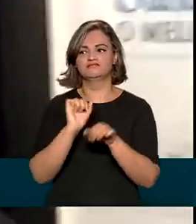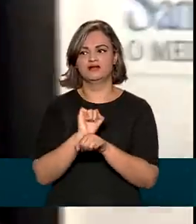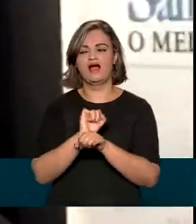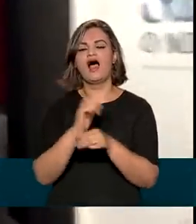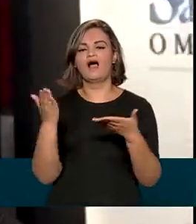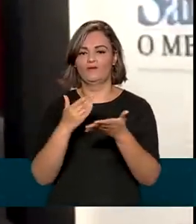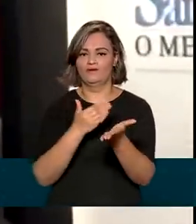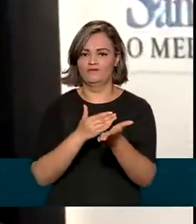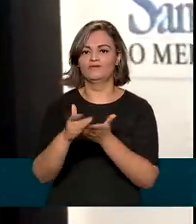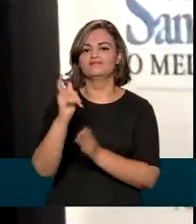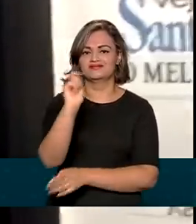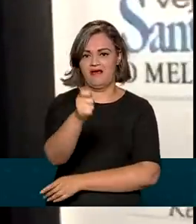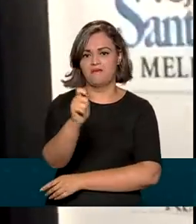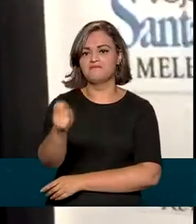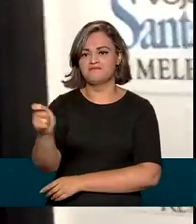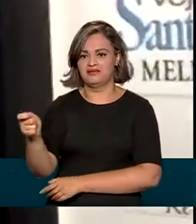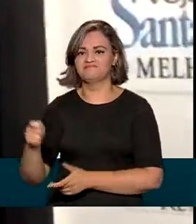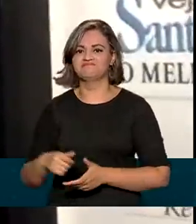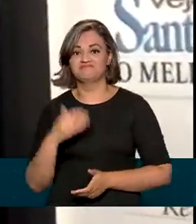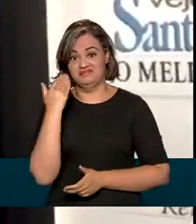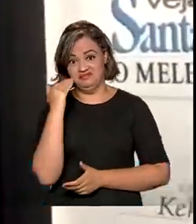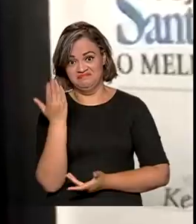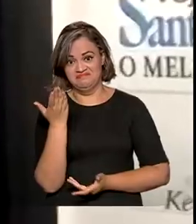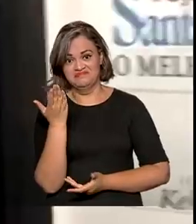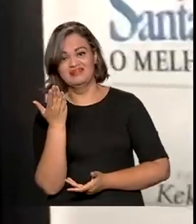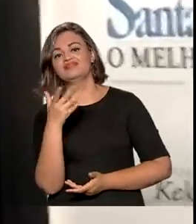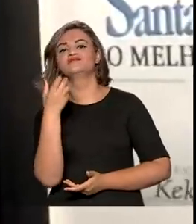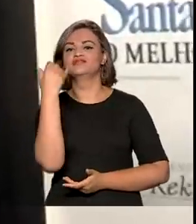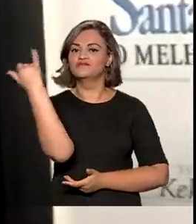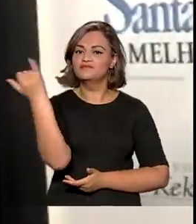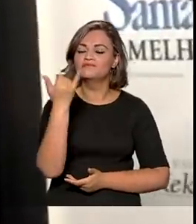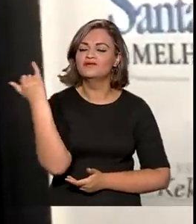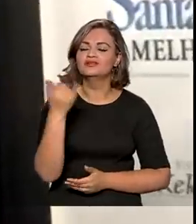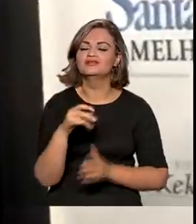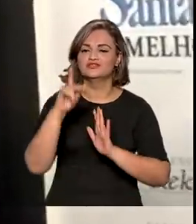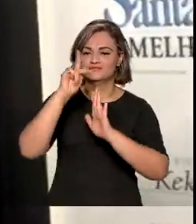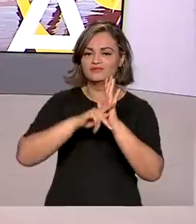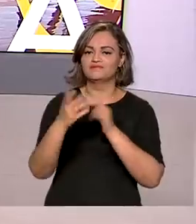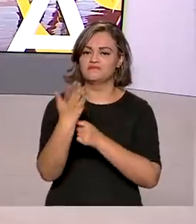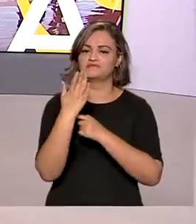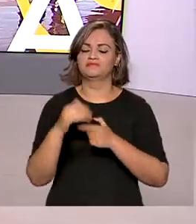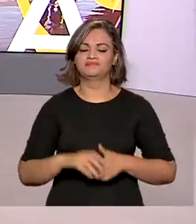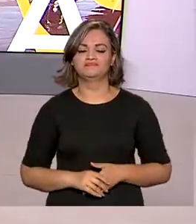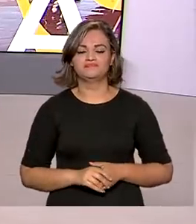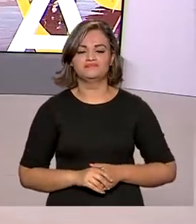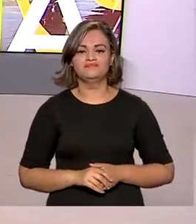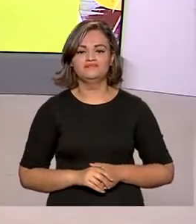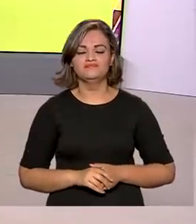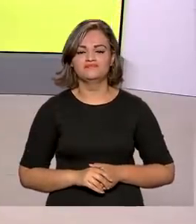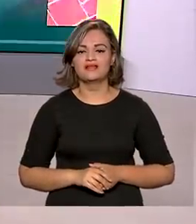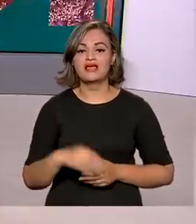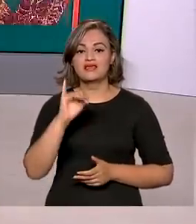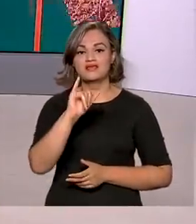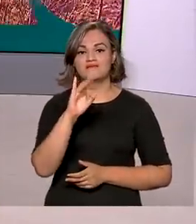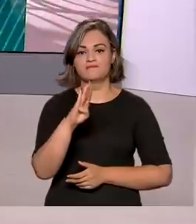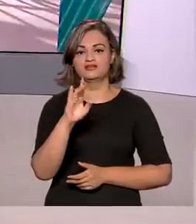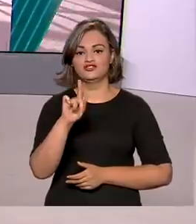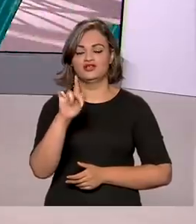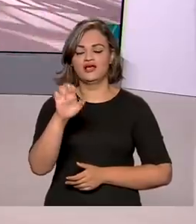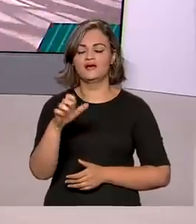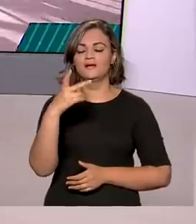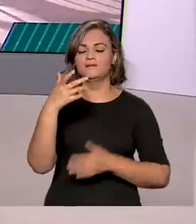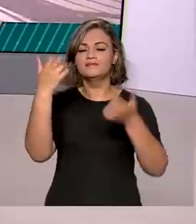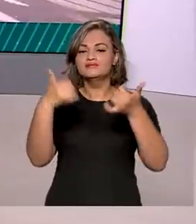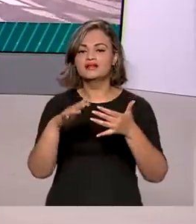agora que vou começar a pagar. Entendeu? Então, foi muito importante o Pronamp para a minha empresa. E números do IBGE mostram a